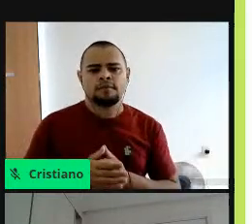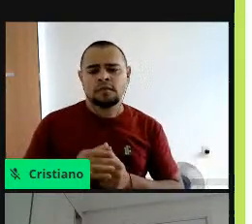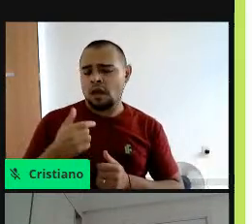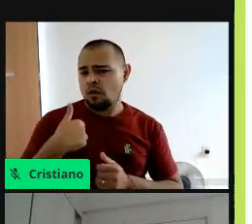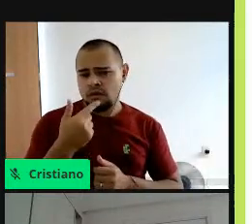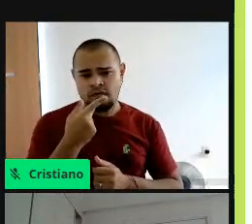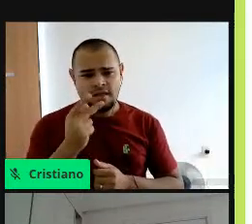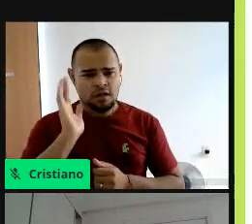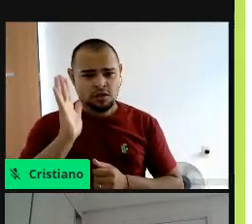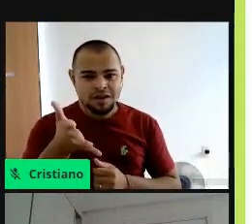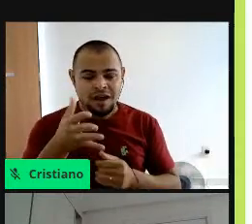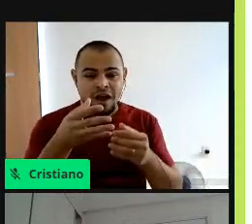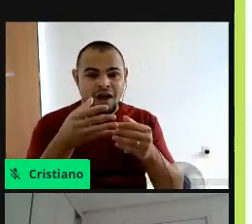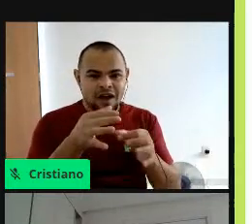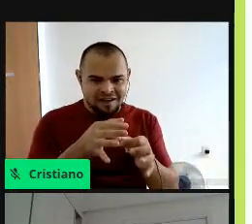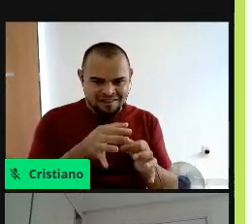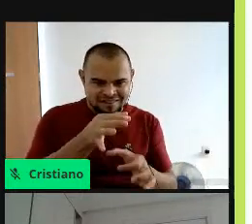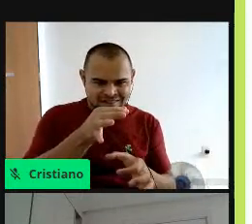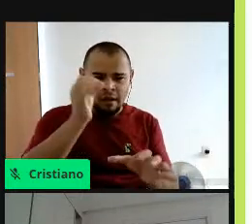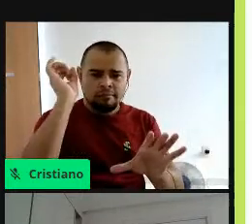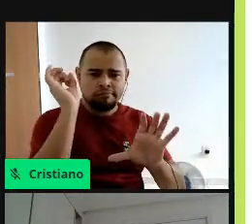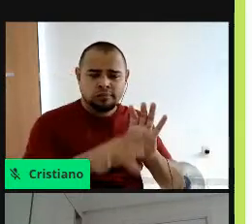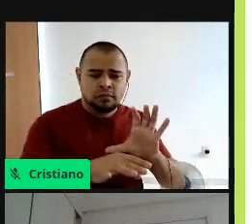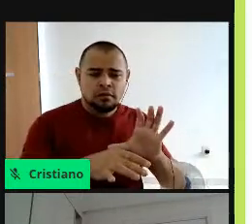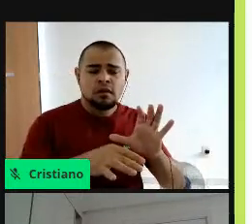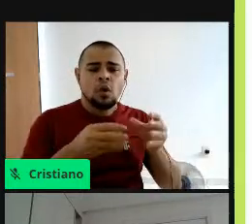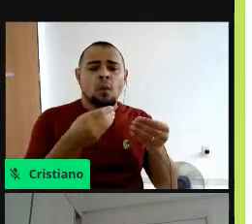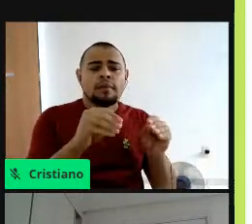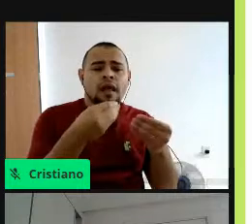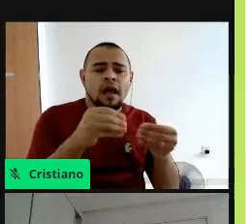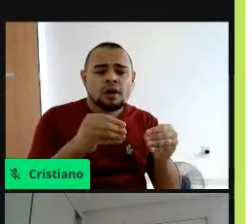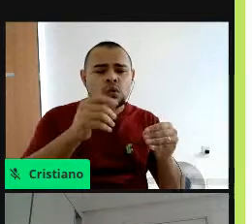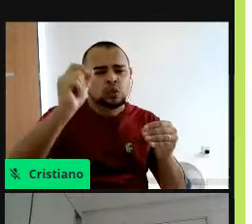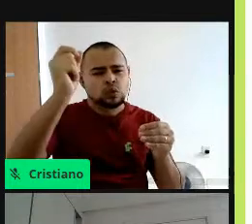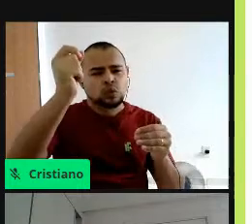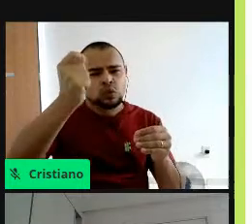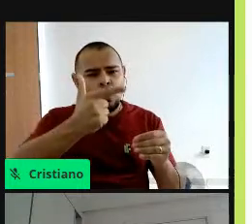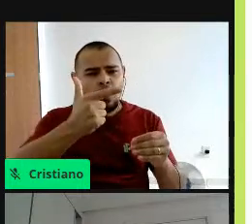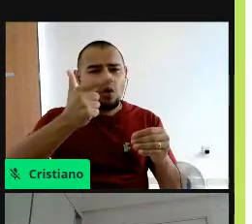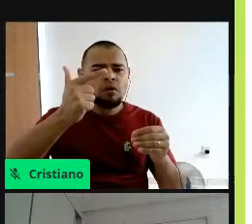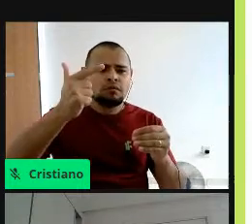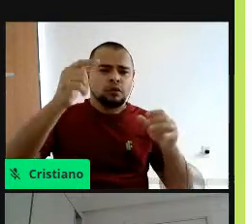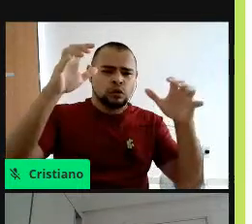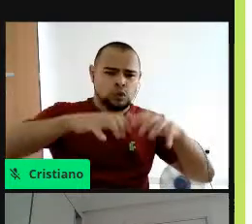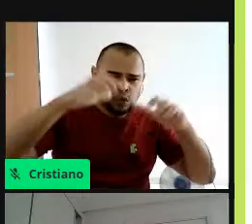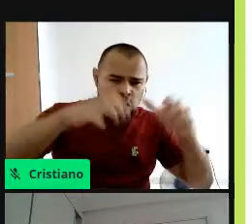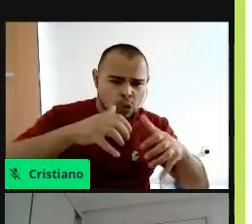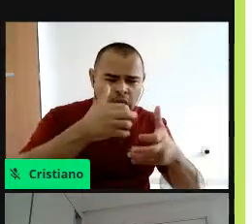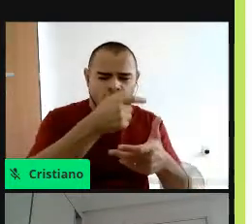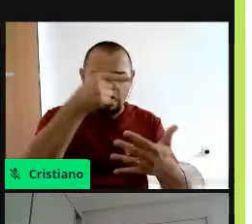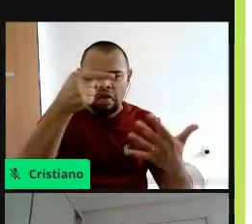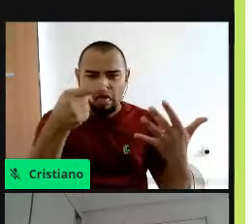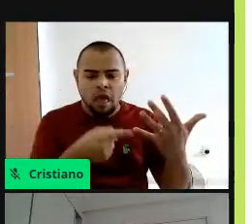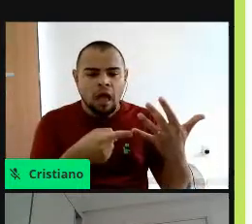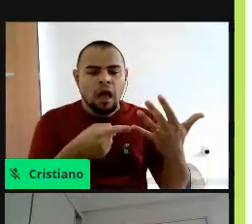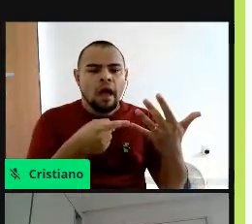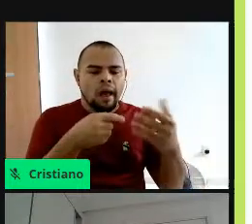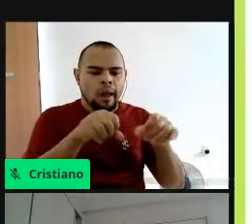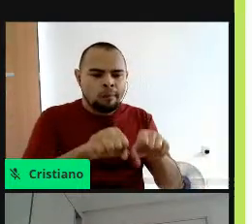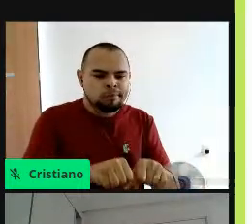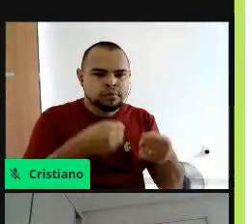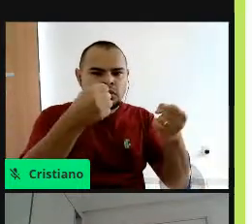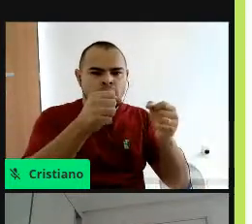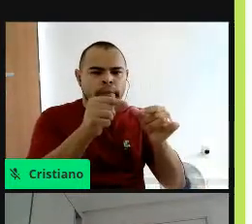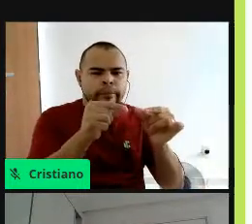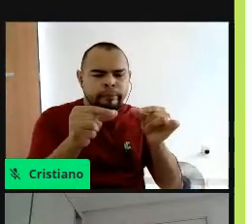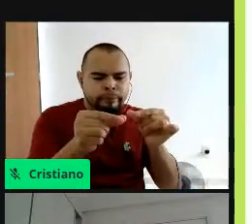ó, o plástico, quando disponível, sofre essa quebra, né, essa fragmentação em tamanhos menores, são consumidos por espécies